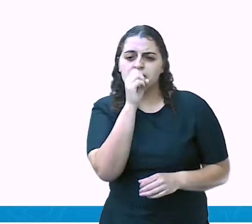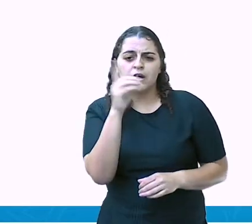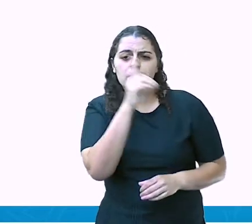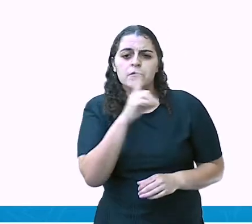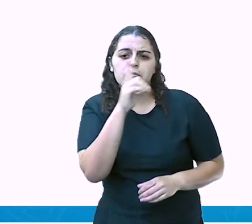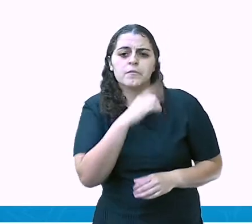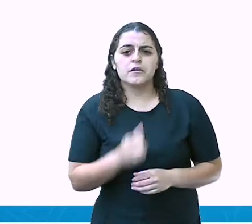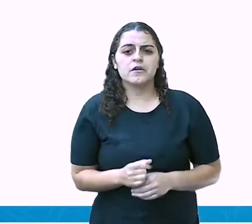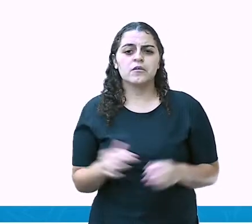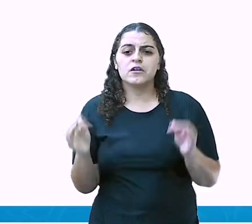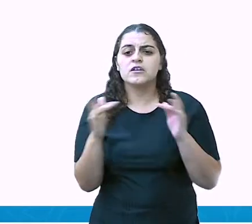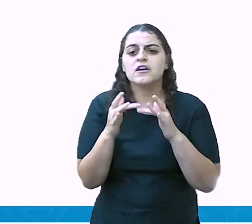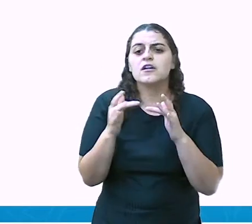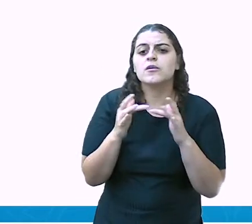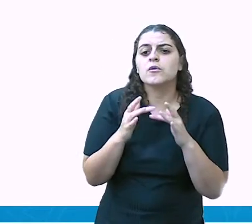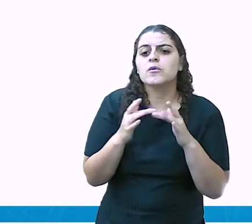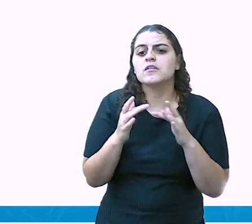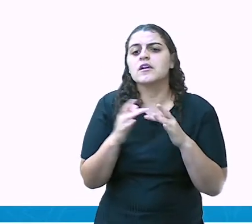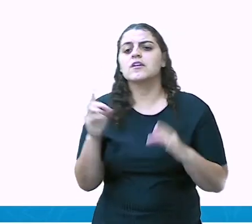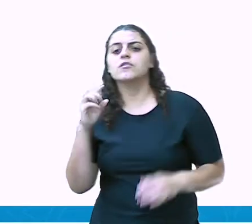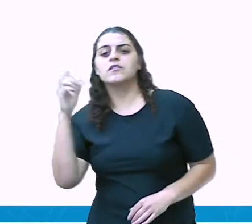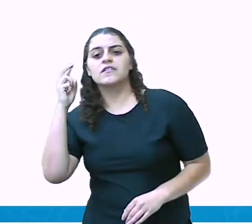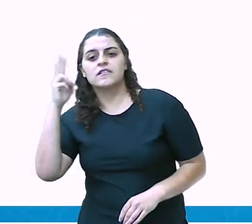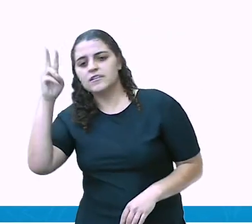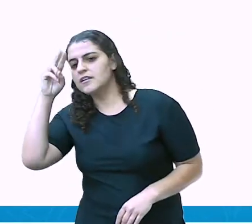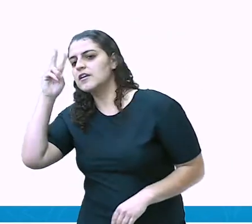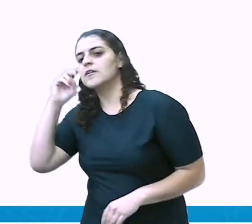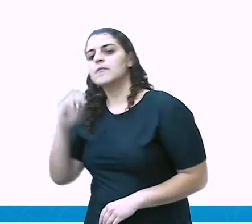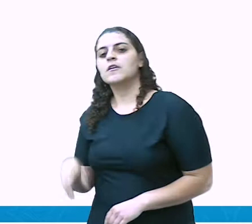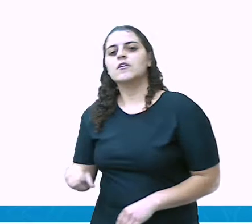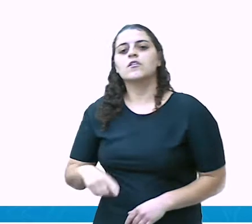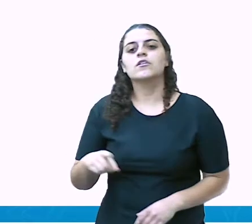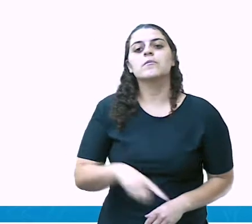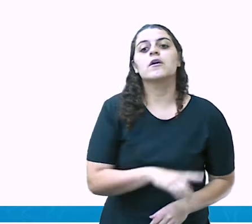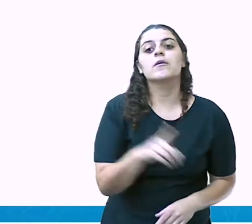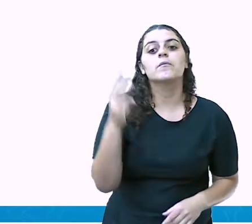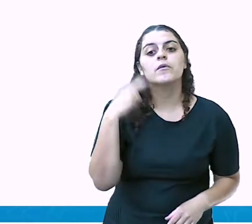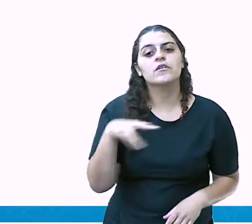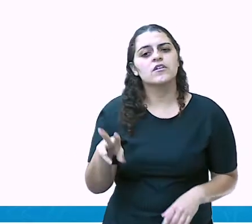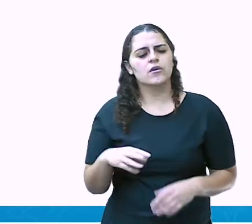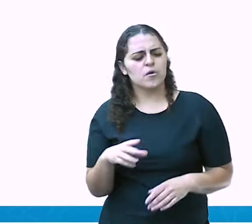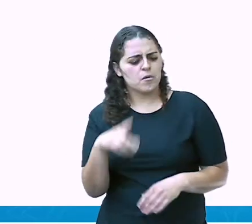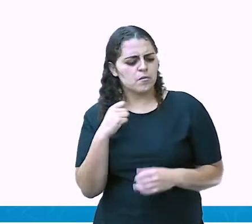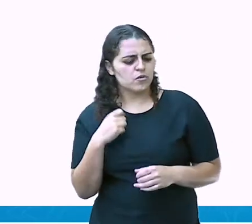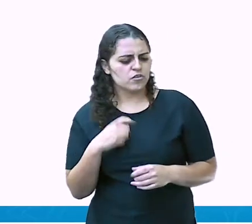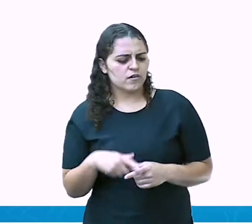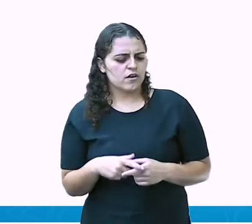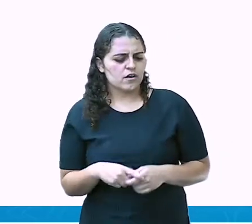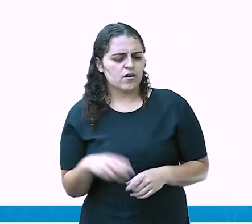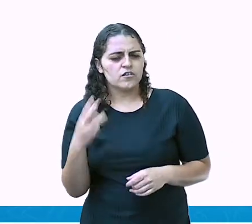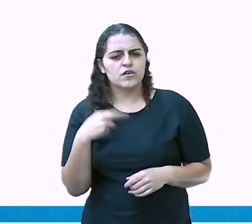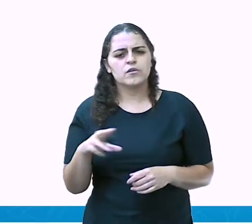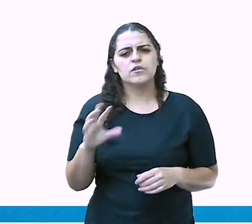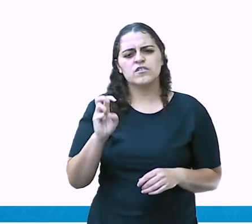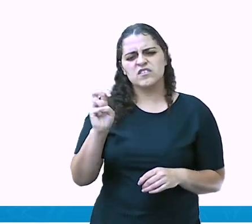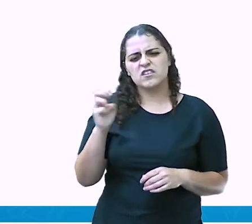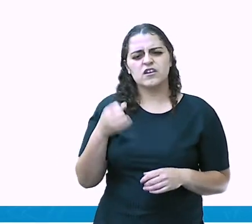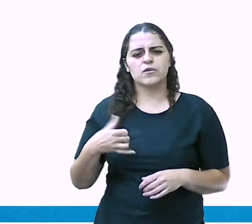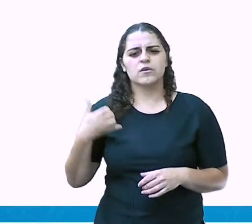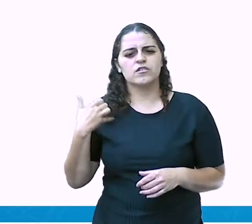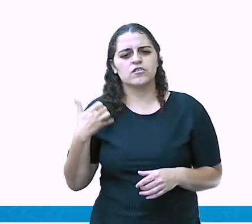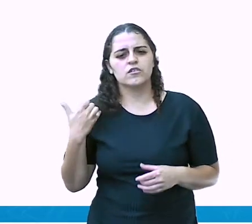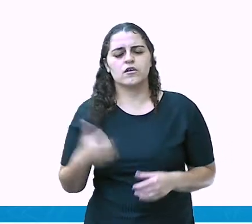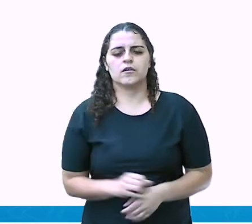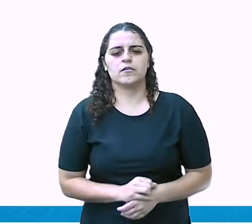né? Que tem um contato, mas não é aquele contato constante. E ele é comum de ser observado aí por volta dos 5 anos de